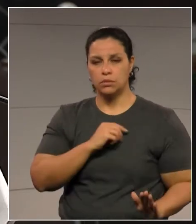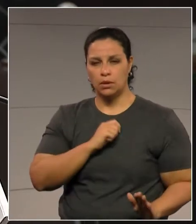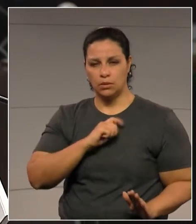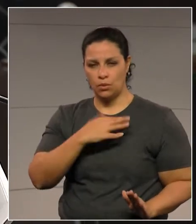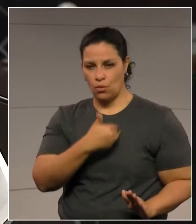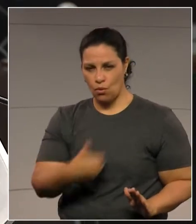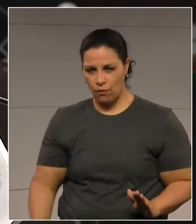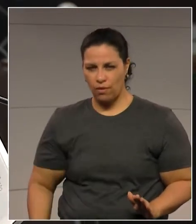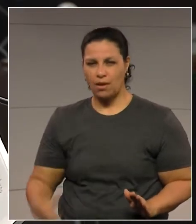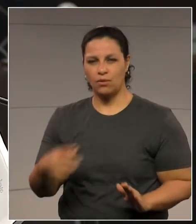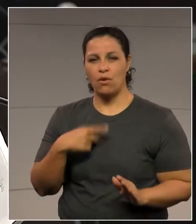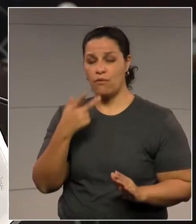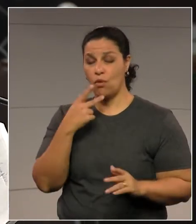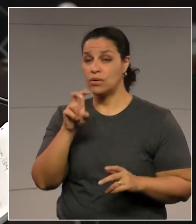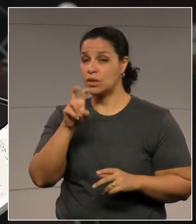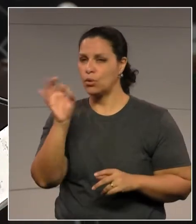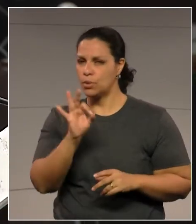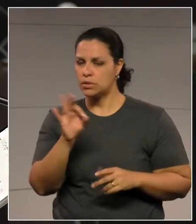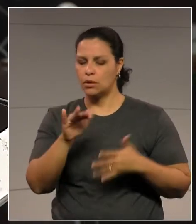dividido em quatro vezes.